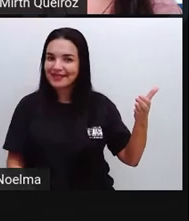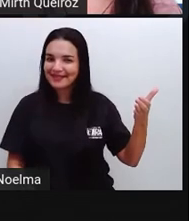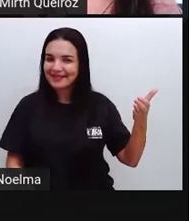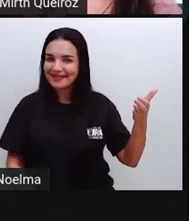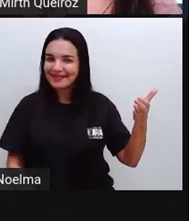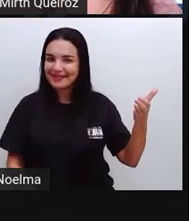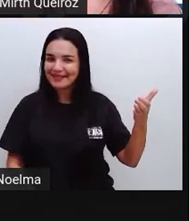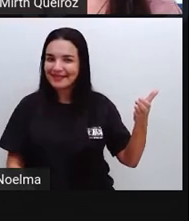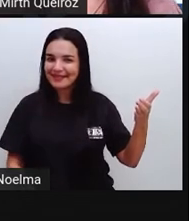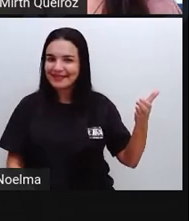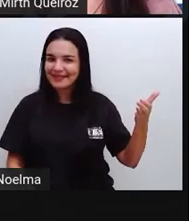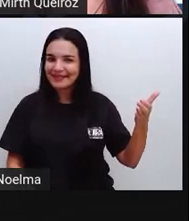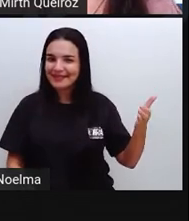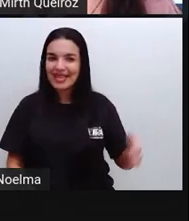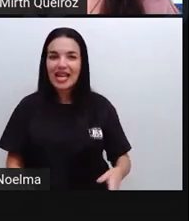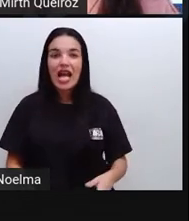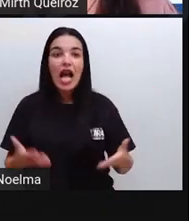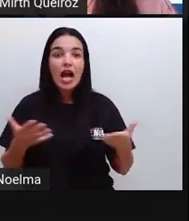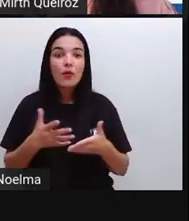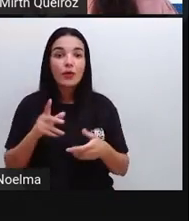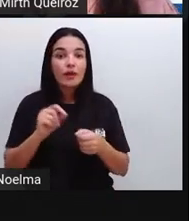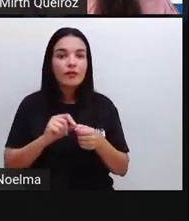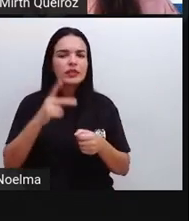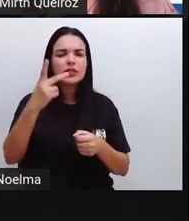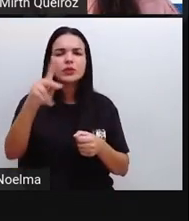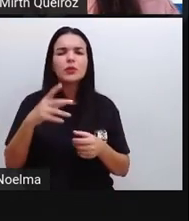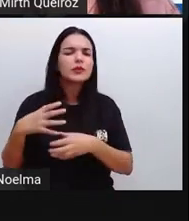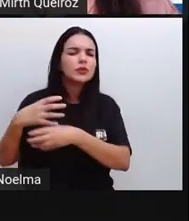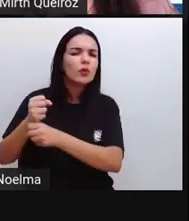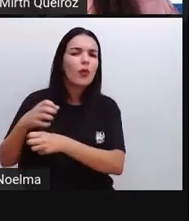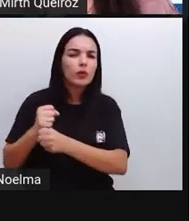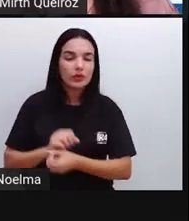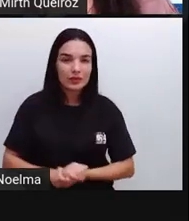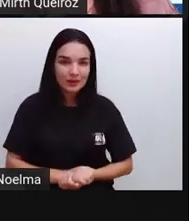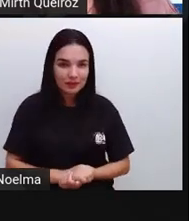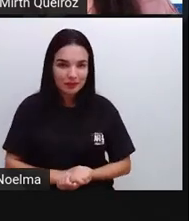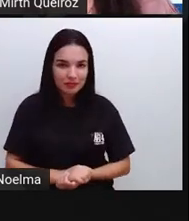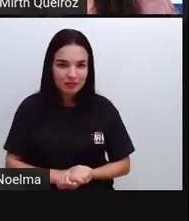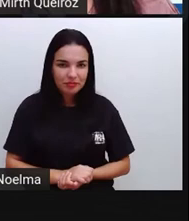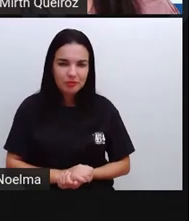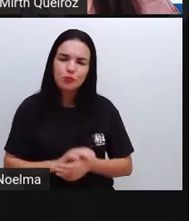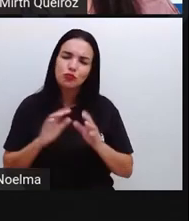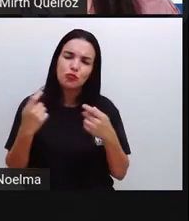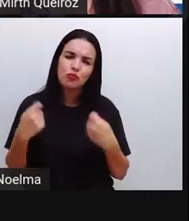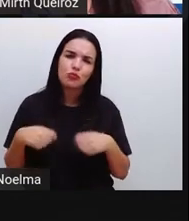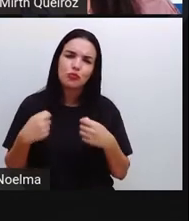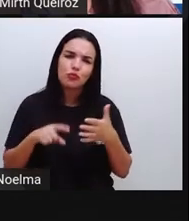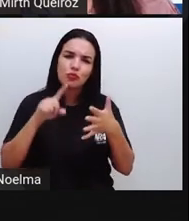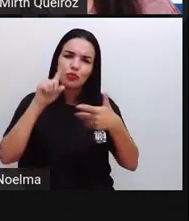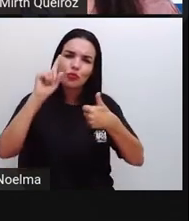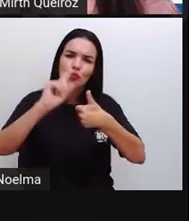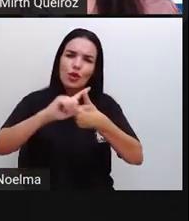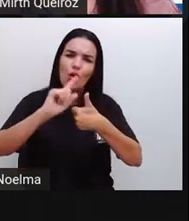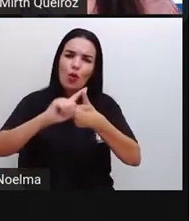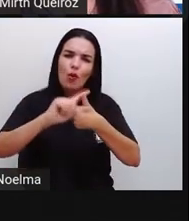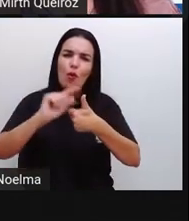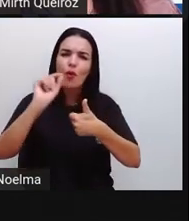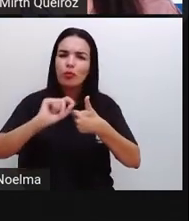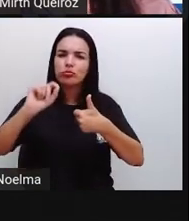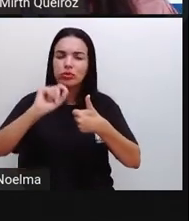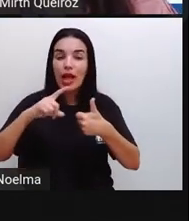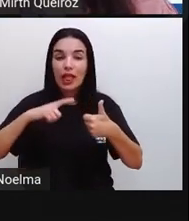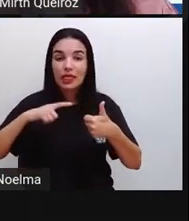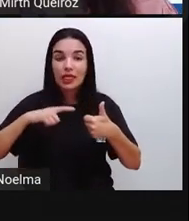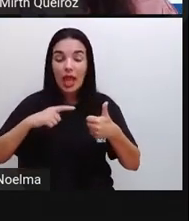esgoto. Faça suas contas. Olha, identifique o número de medição que consta aí na